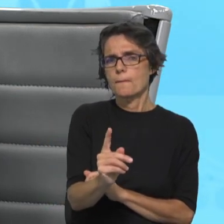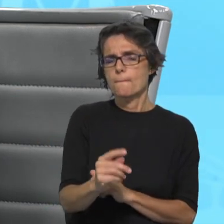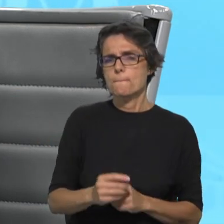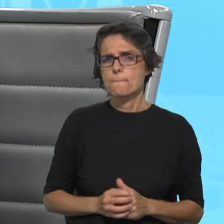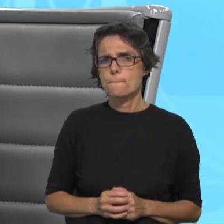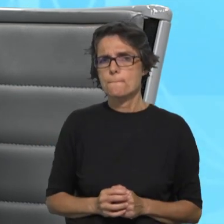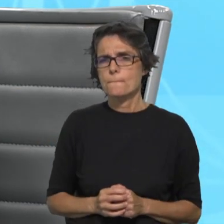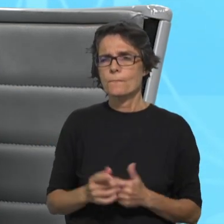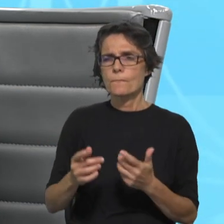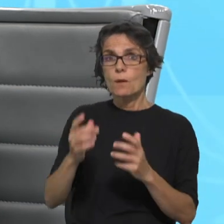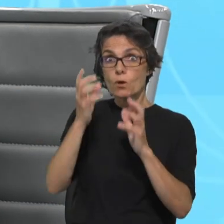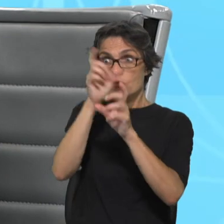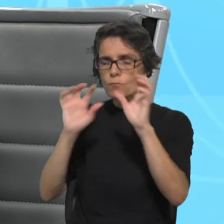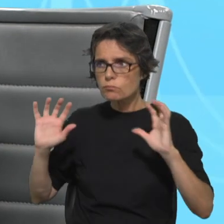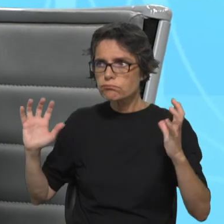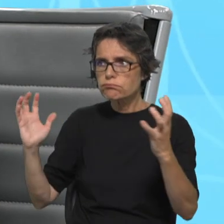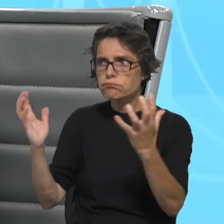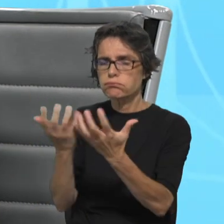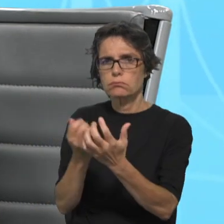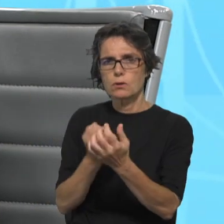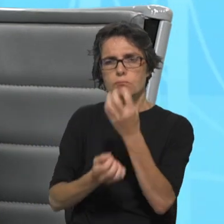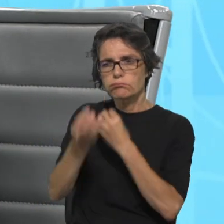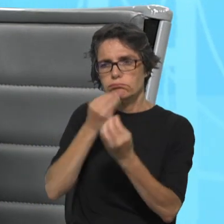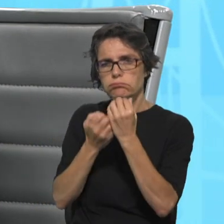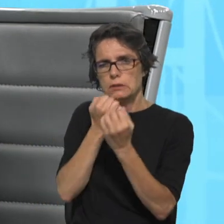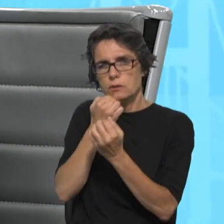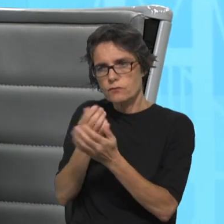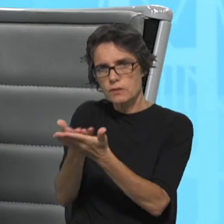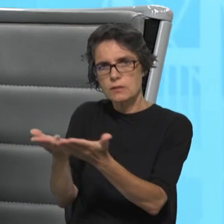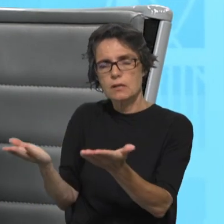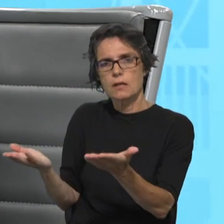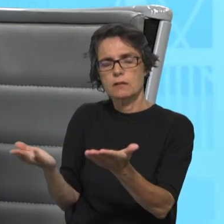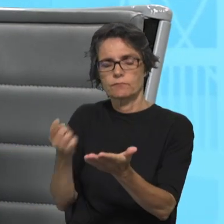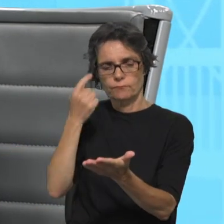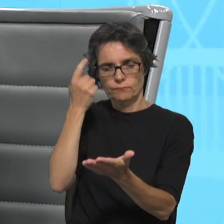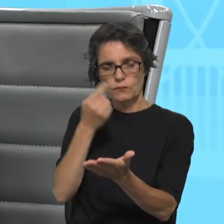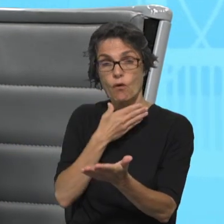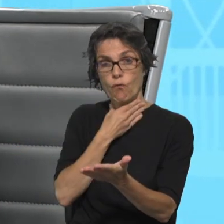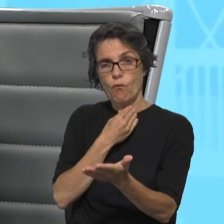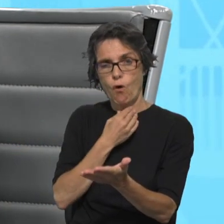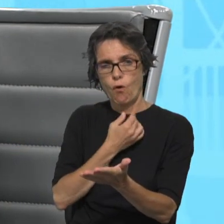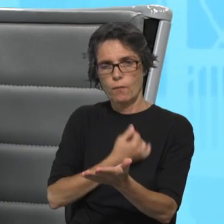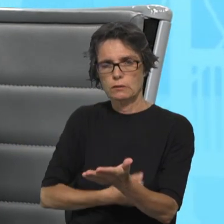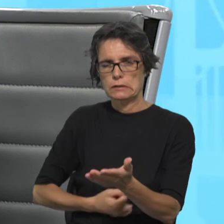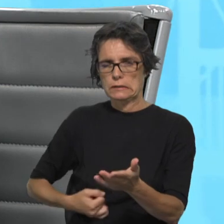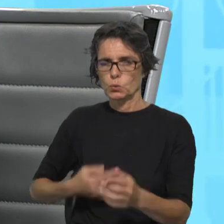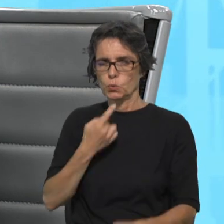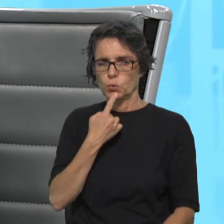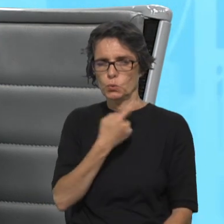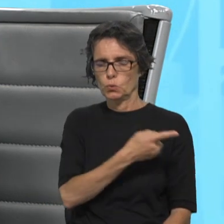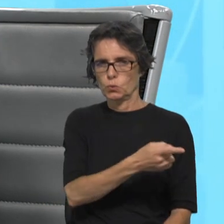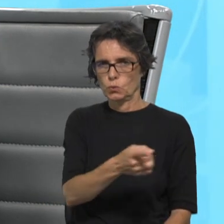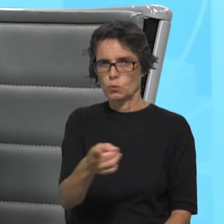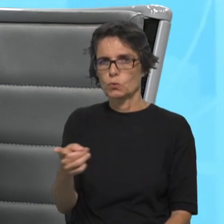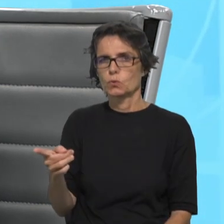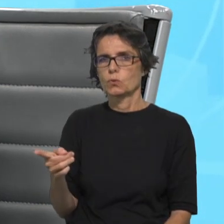Saciar a fome à multidão faz-me pensar nas multidões que passam fome e passam dificuldades que continuam